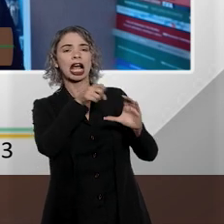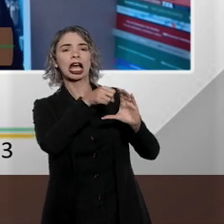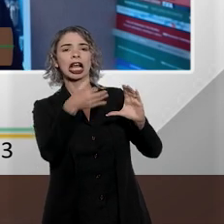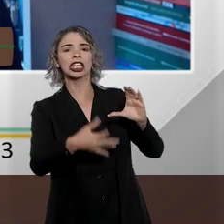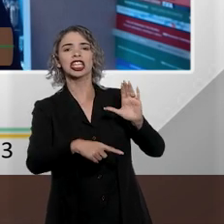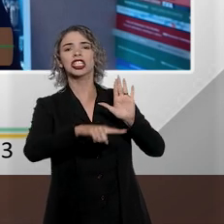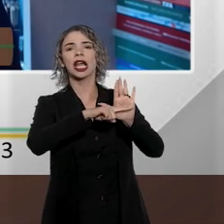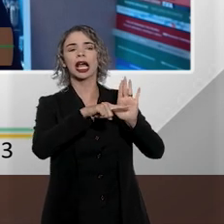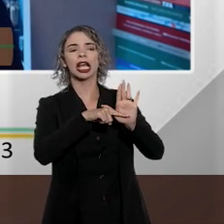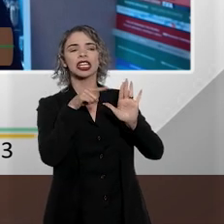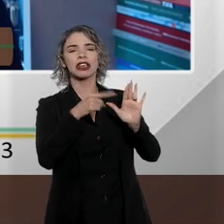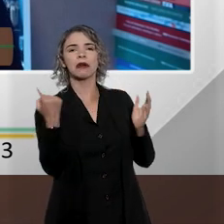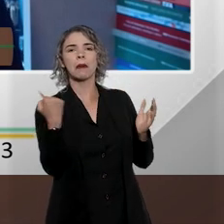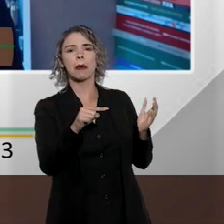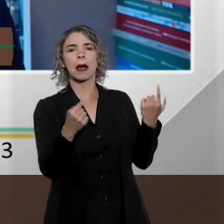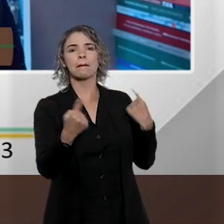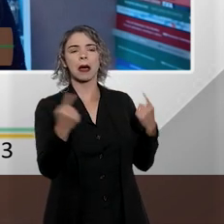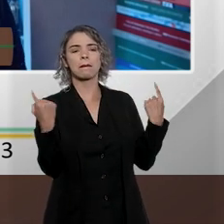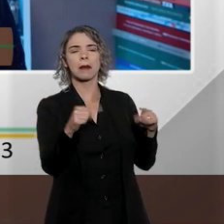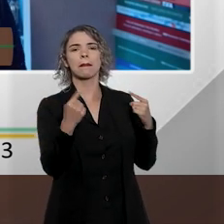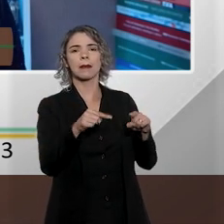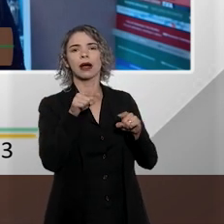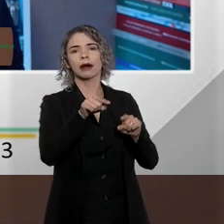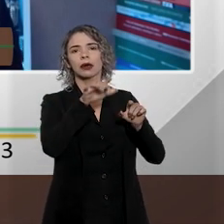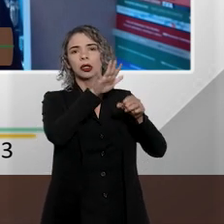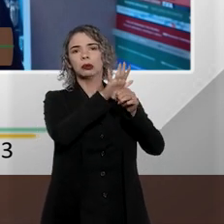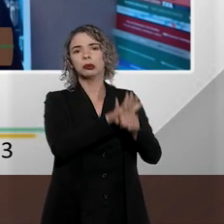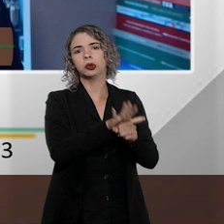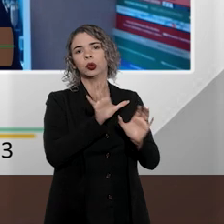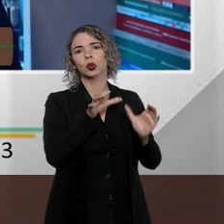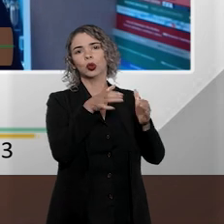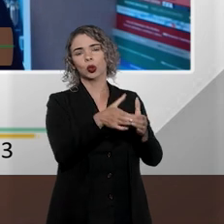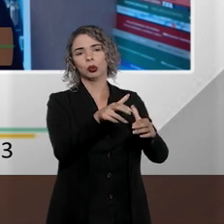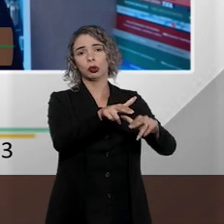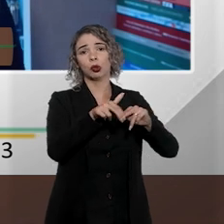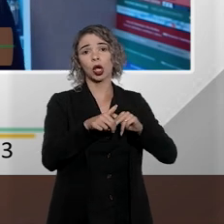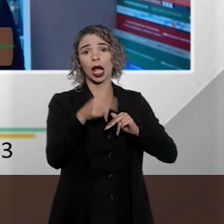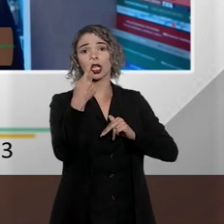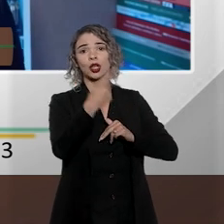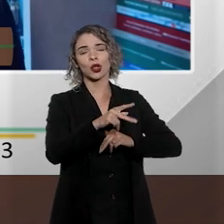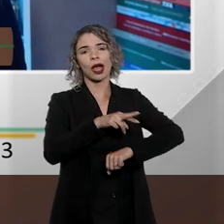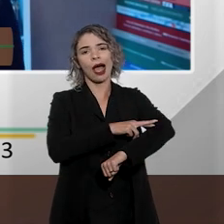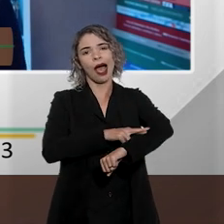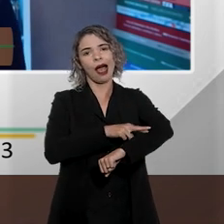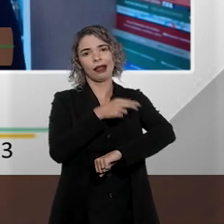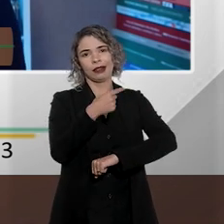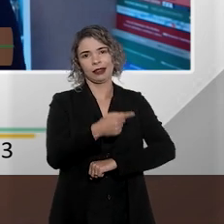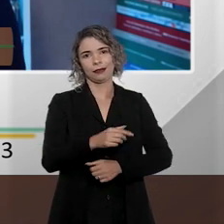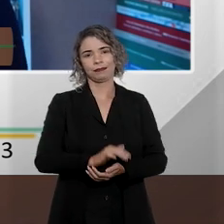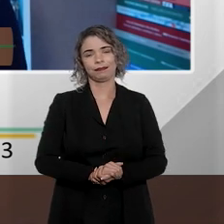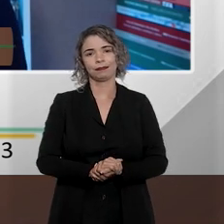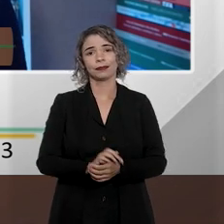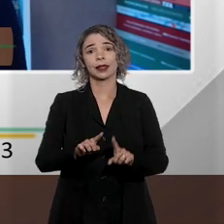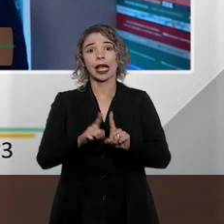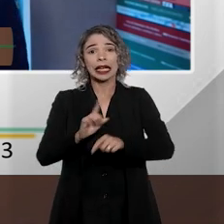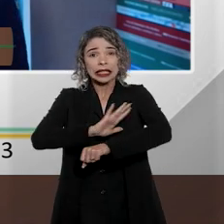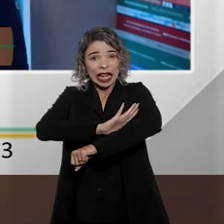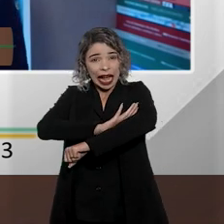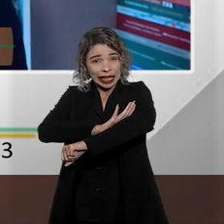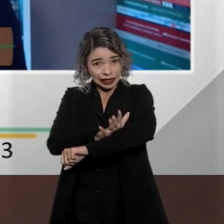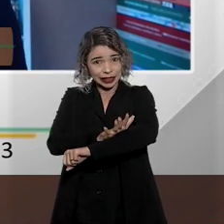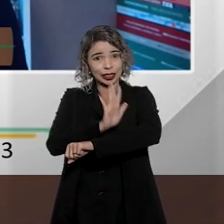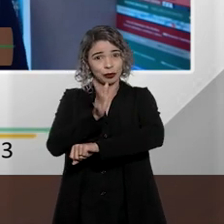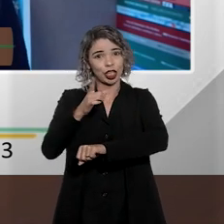características negativas, depreciando esse grupo em razão da sua raça. E o racismo, portanto,